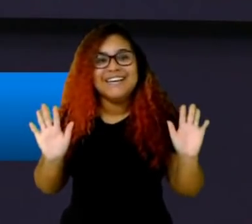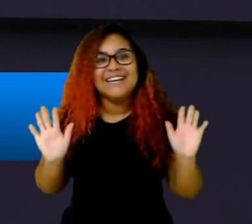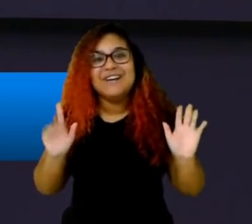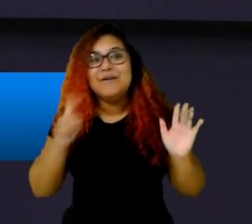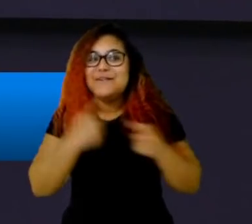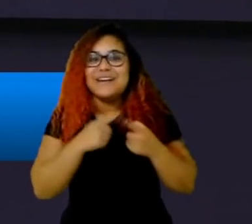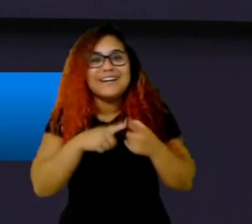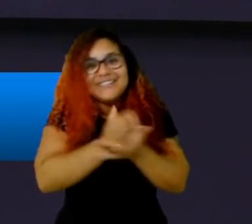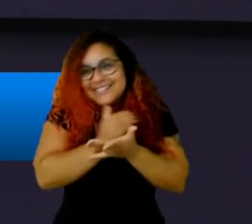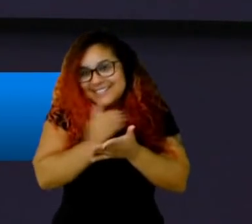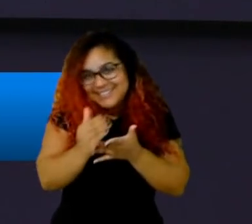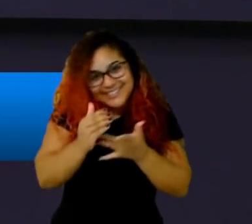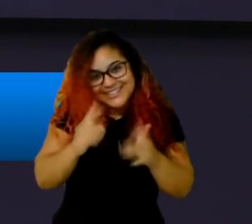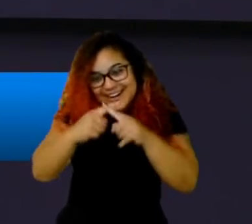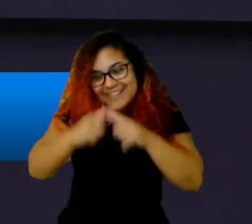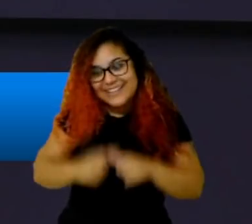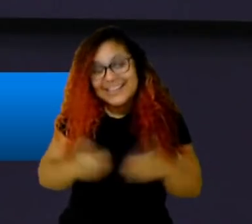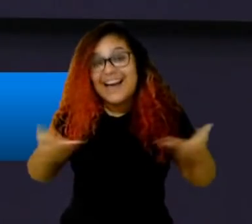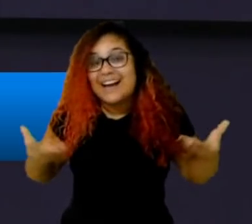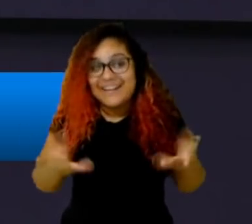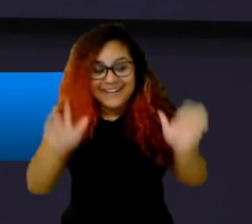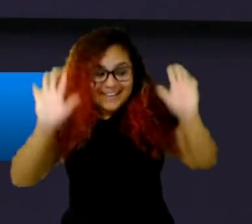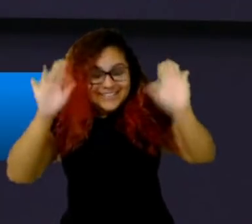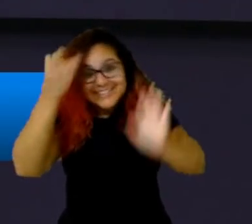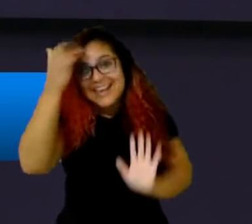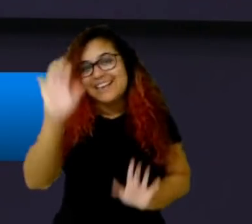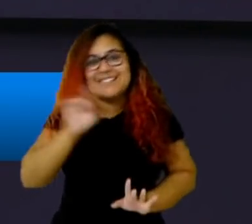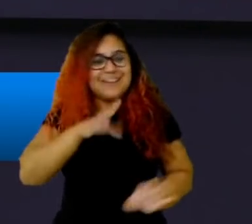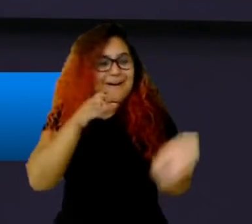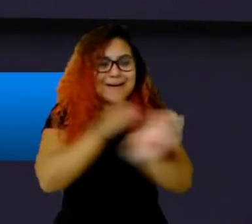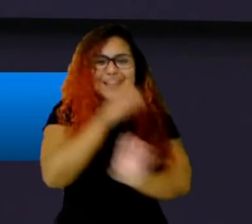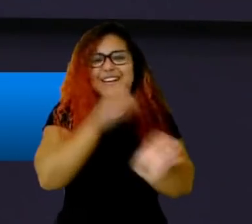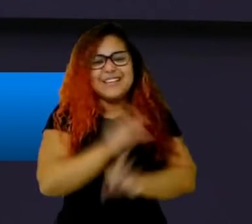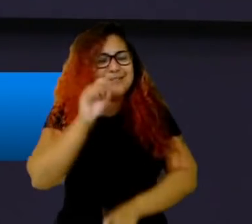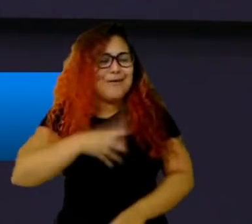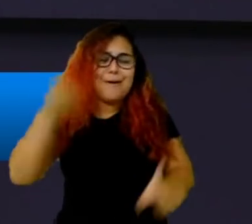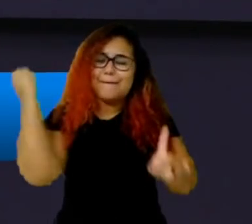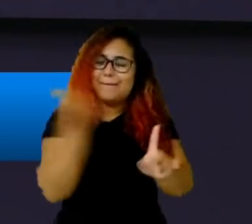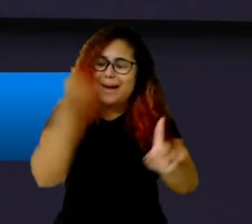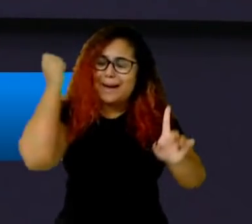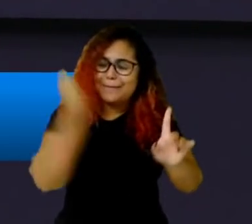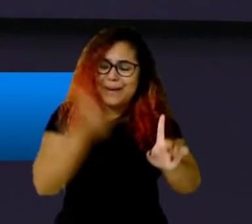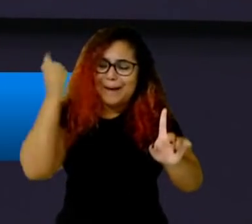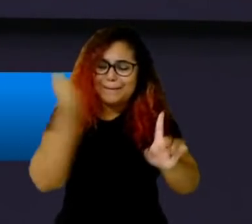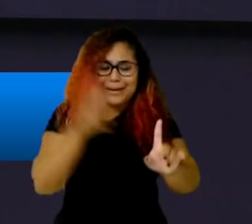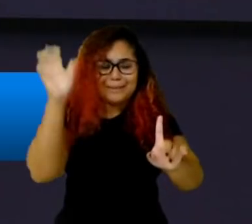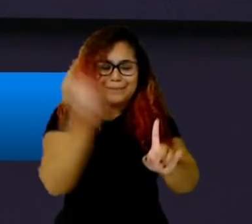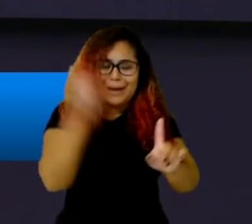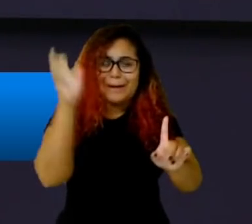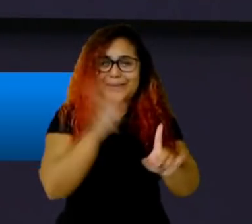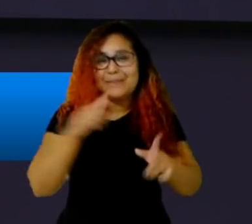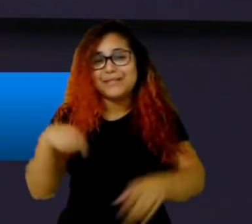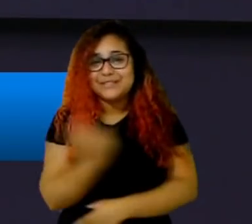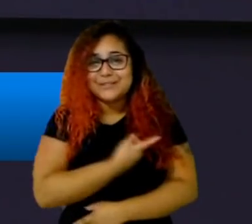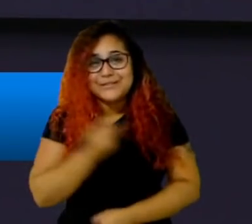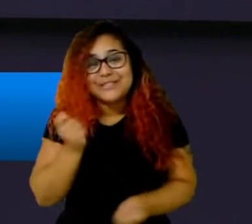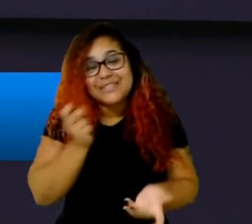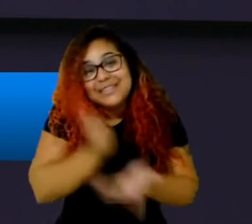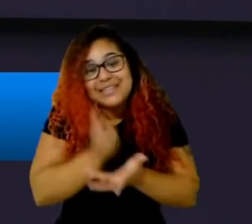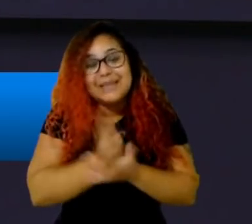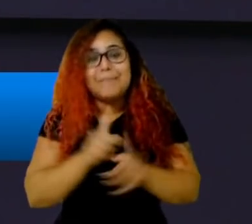como head coach só porrada, só a gente só consegue evoluir no final né, mas é uma novidade pra mim de início de campeonato mas eu acho que